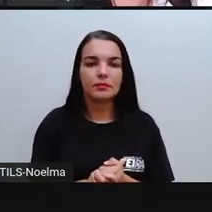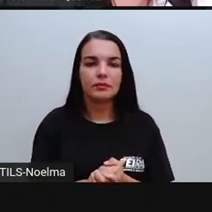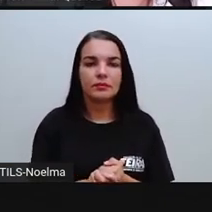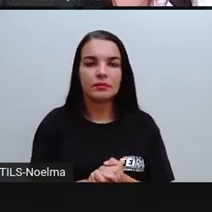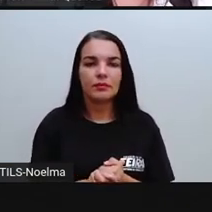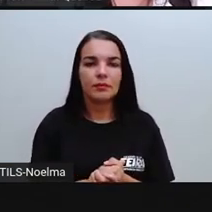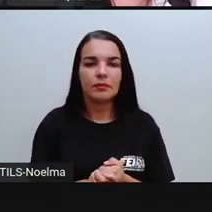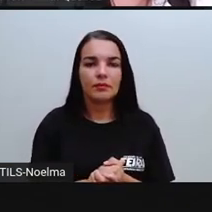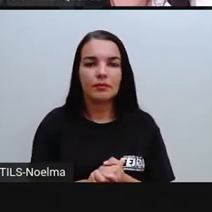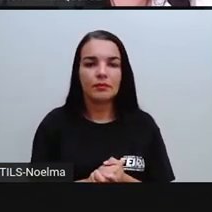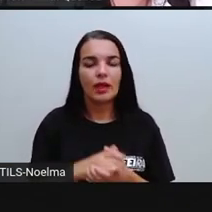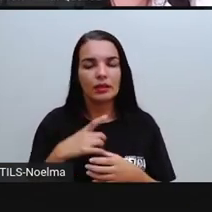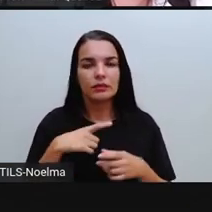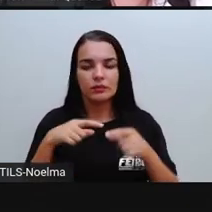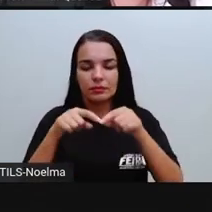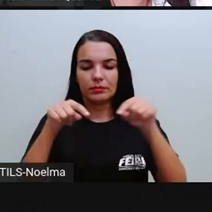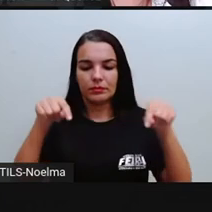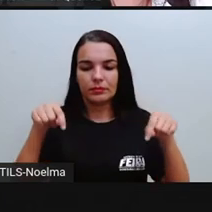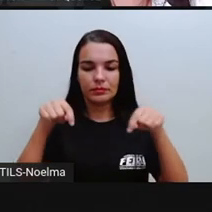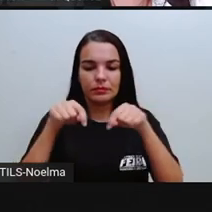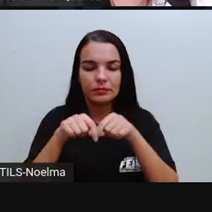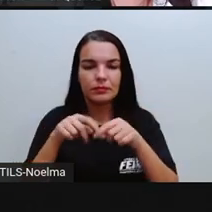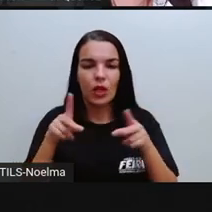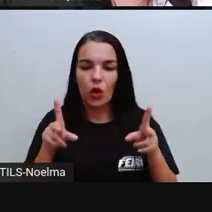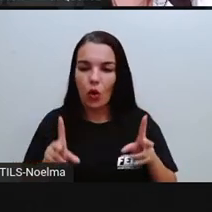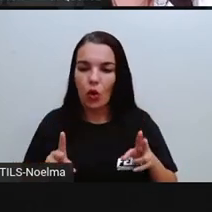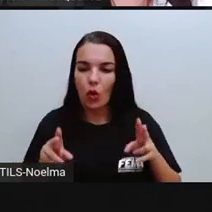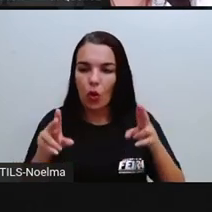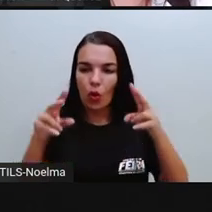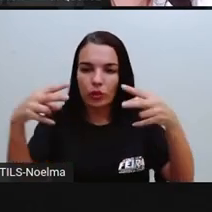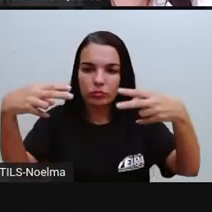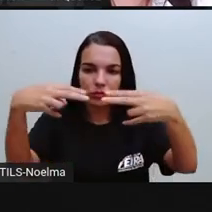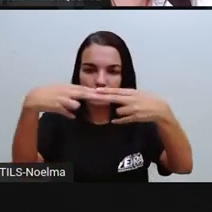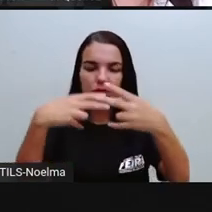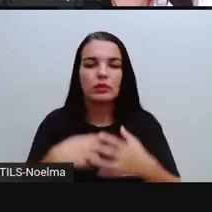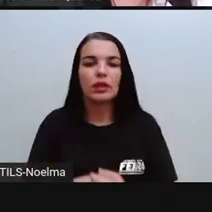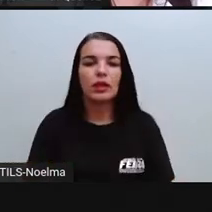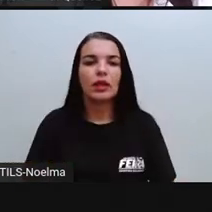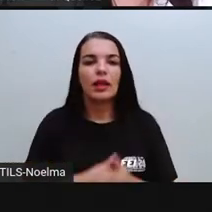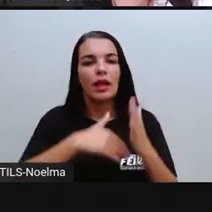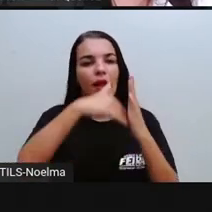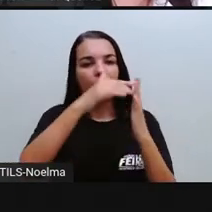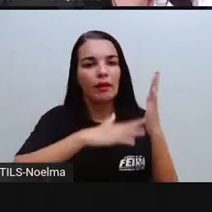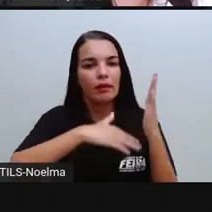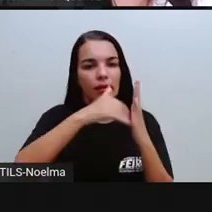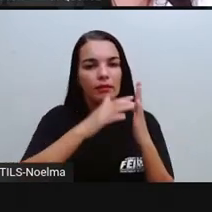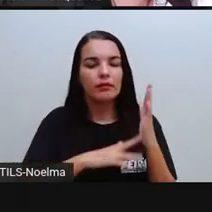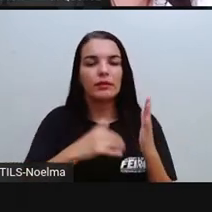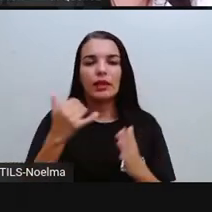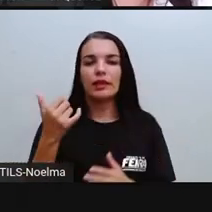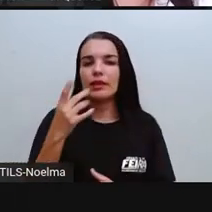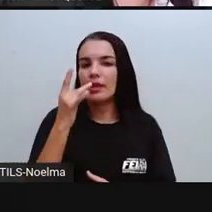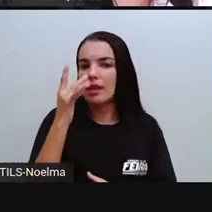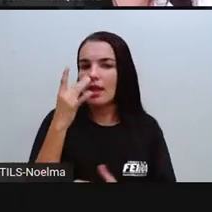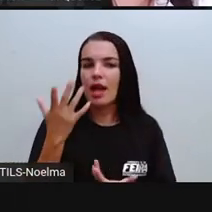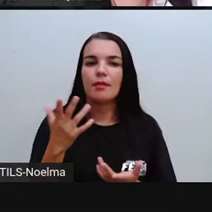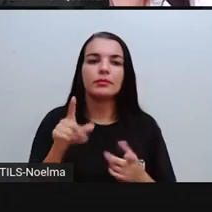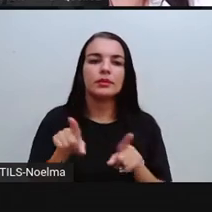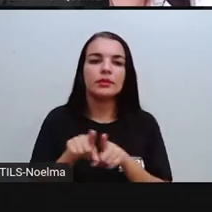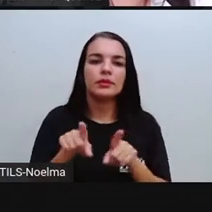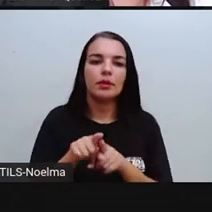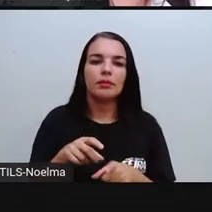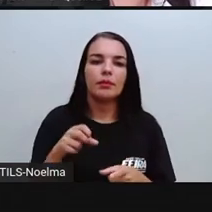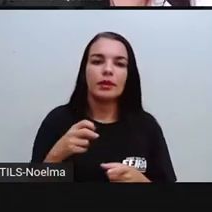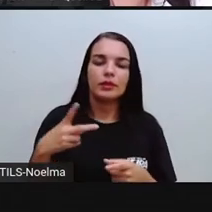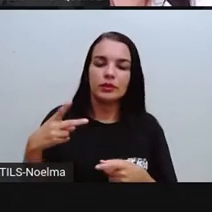nessas plaquinhas de isopor, nas plaquinhas de isopor. Lápis preto, tinta guache ou acrílica, tesoura,